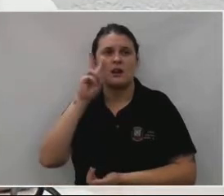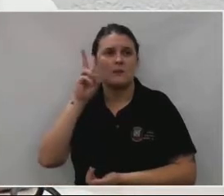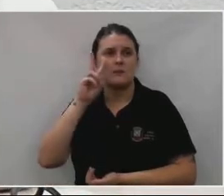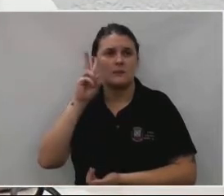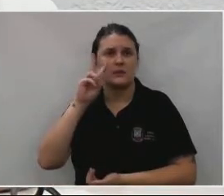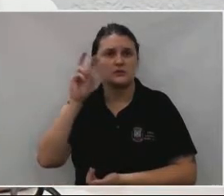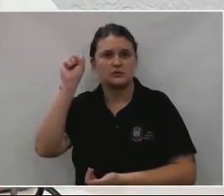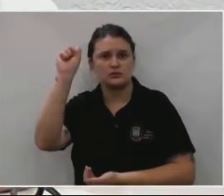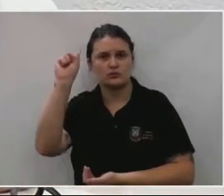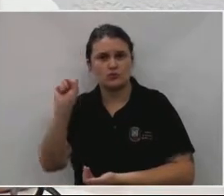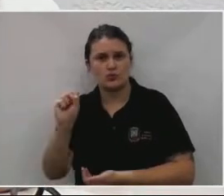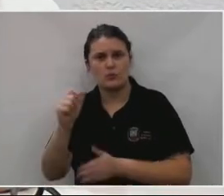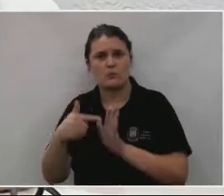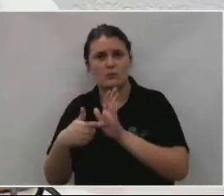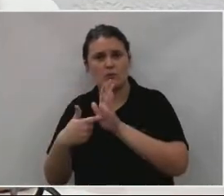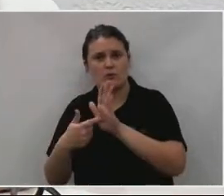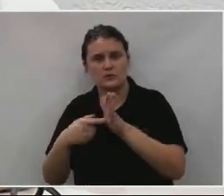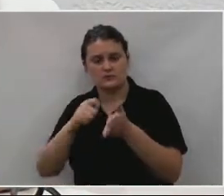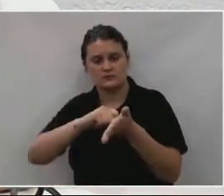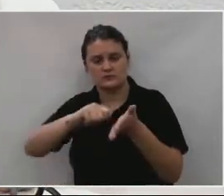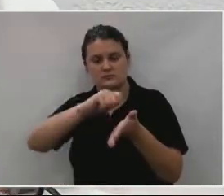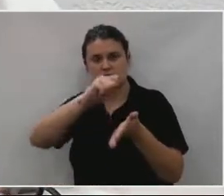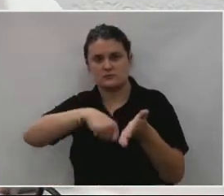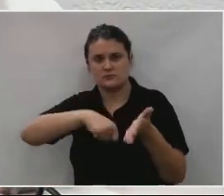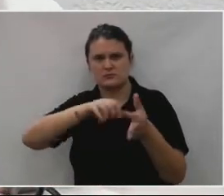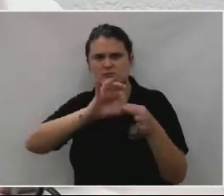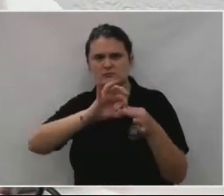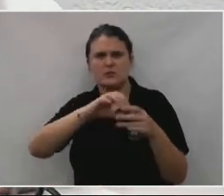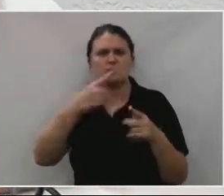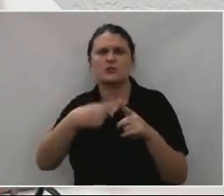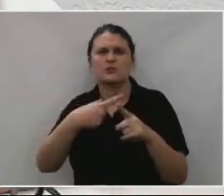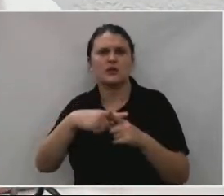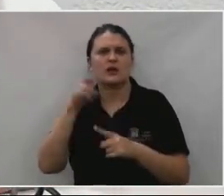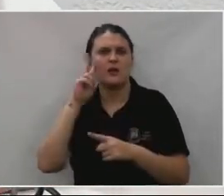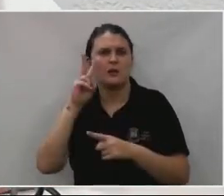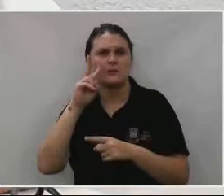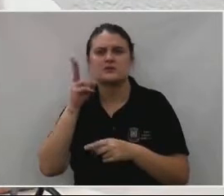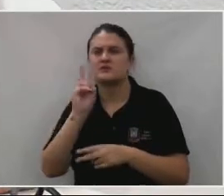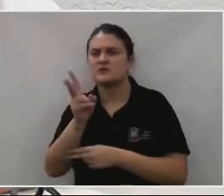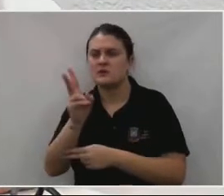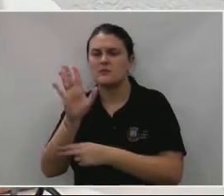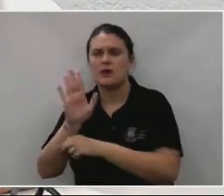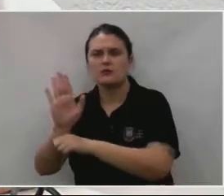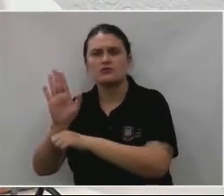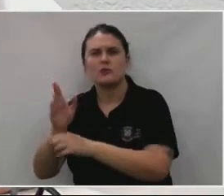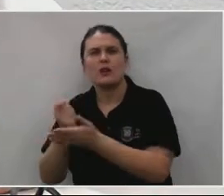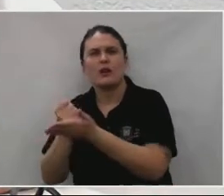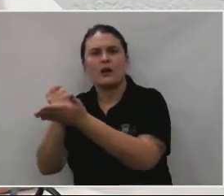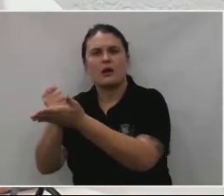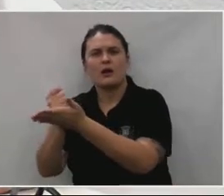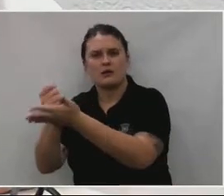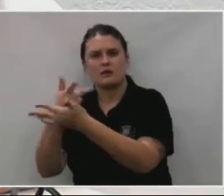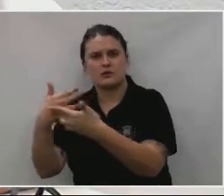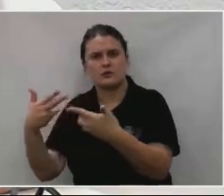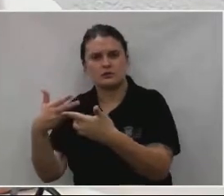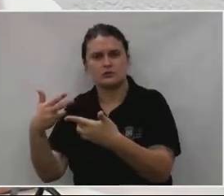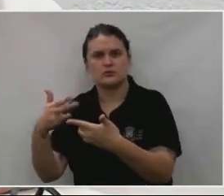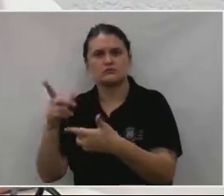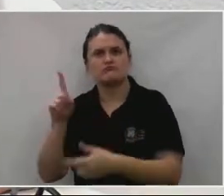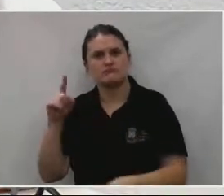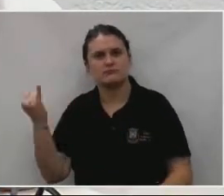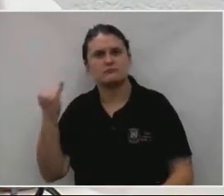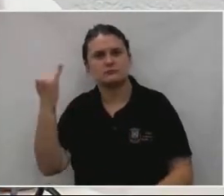e isso mostra, essa assinatura do convênio mostra por que ele é sempre lembrado. Porque sempre está olhando por lá, sempre está levando coisas para lá e essa